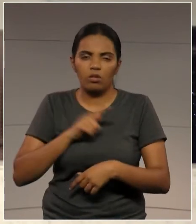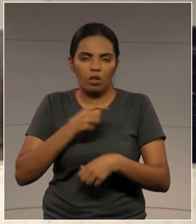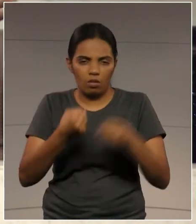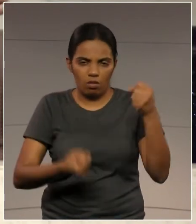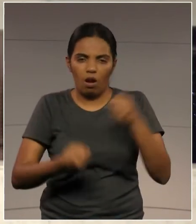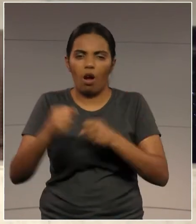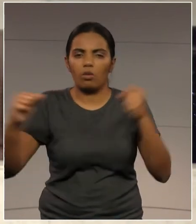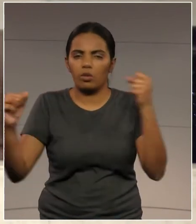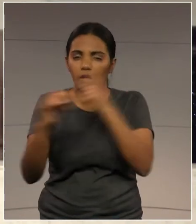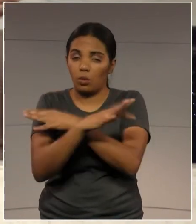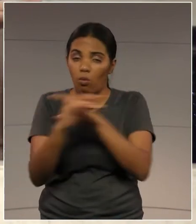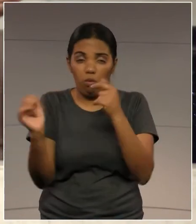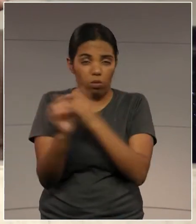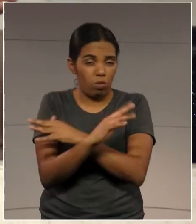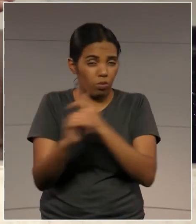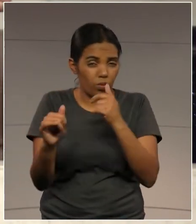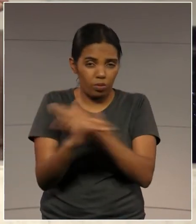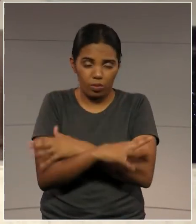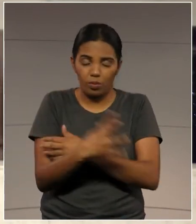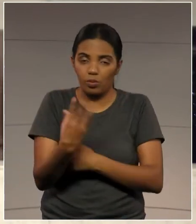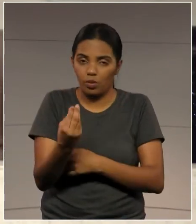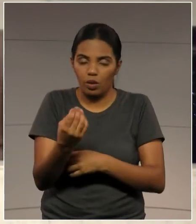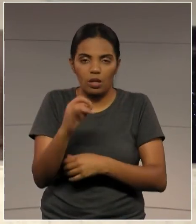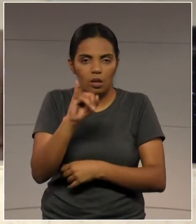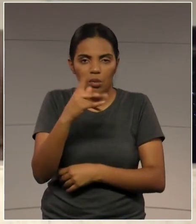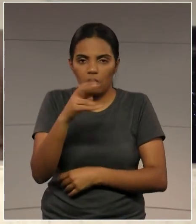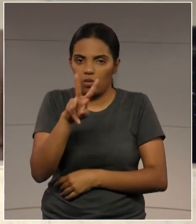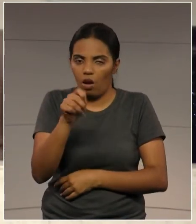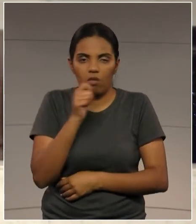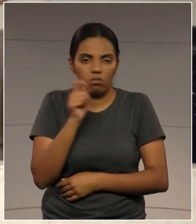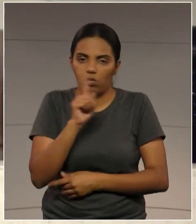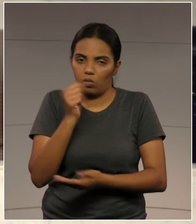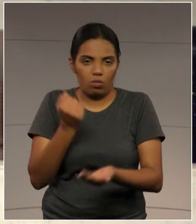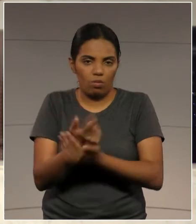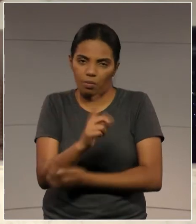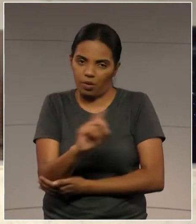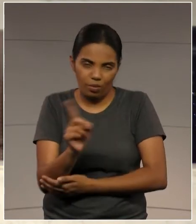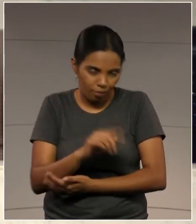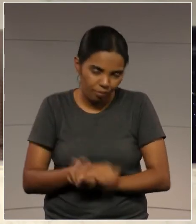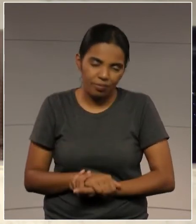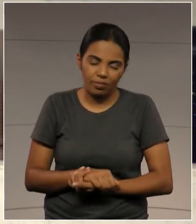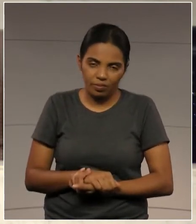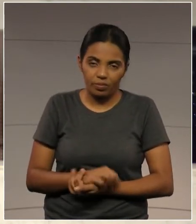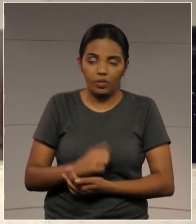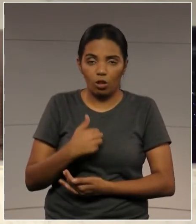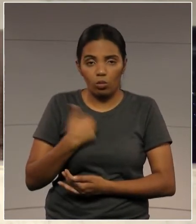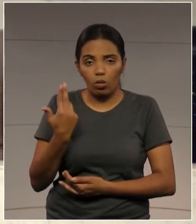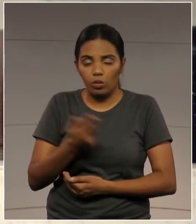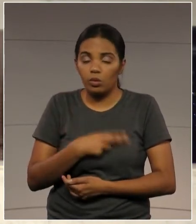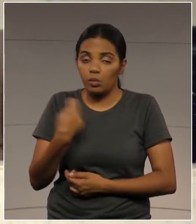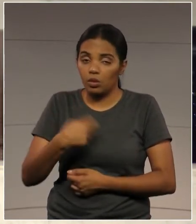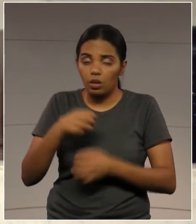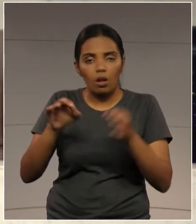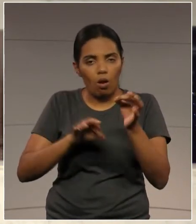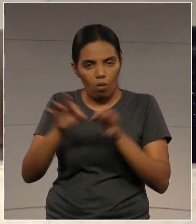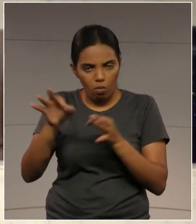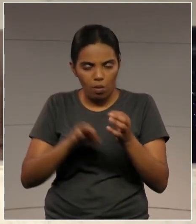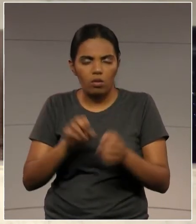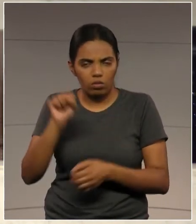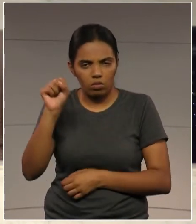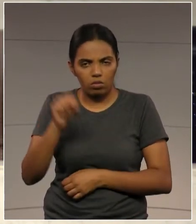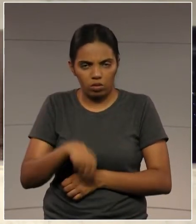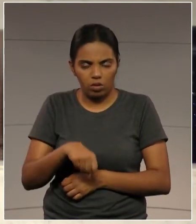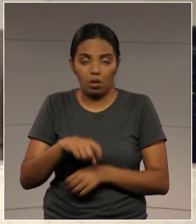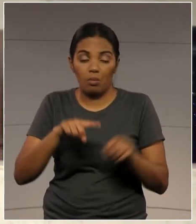carros circulando pela cidade com seus IPVA não pagos. Então, vamos ter que, de alguma forma, resolver essa questão. E essa